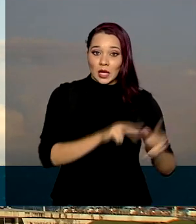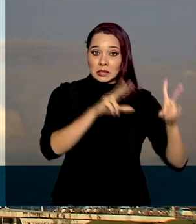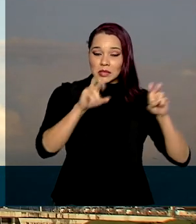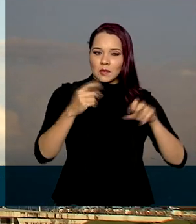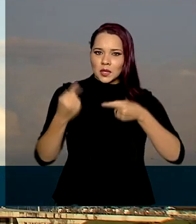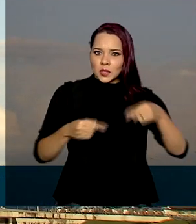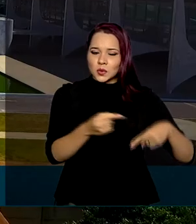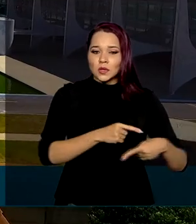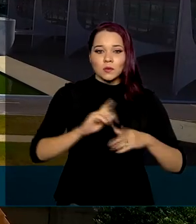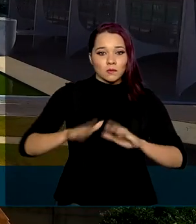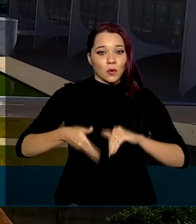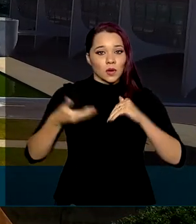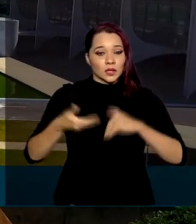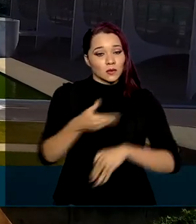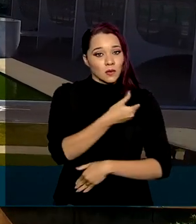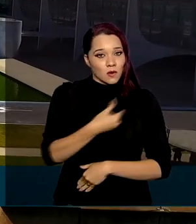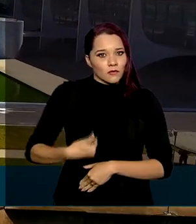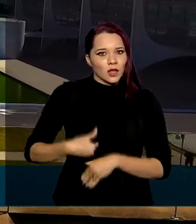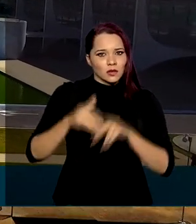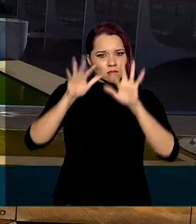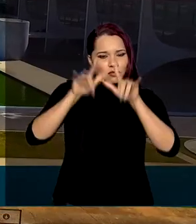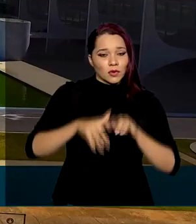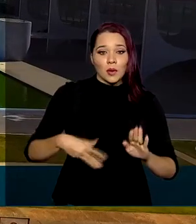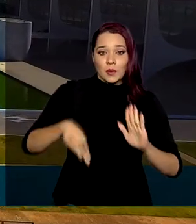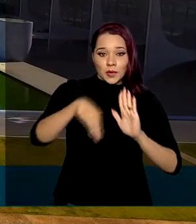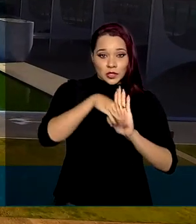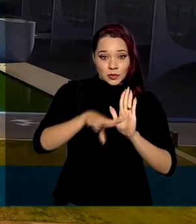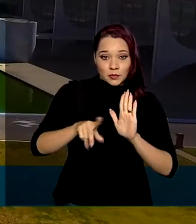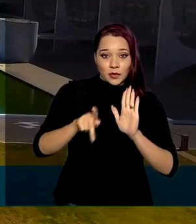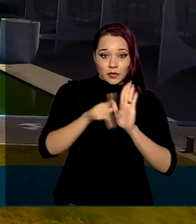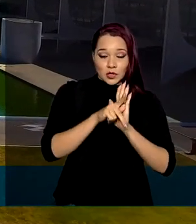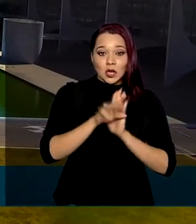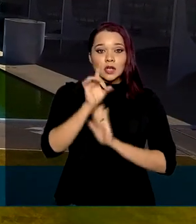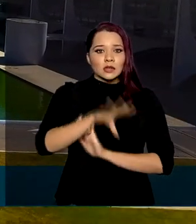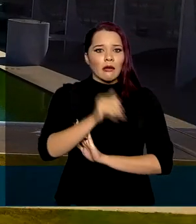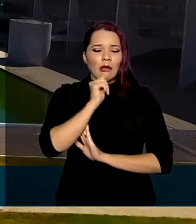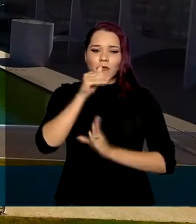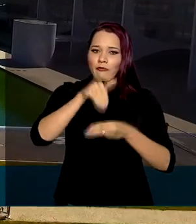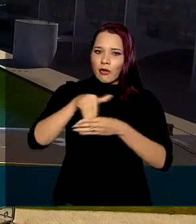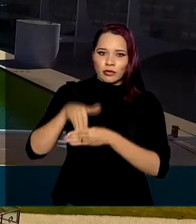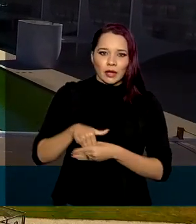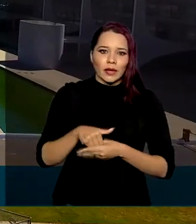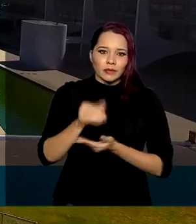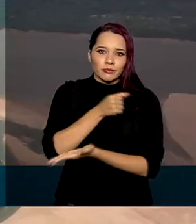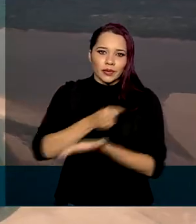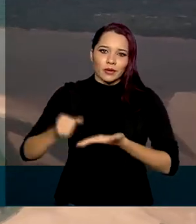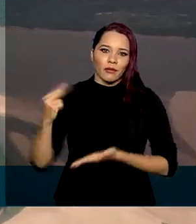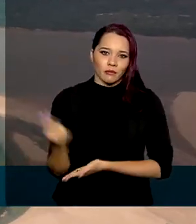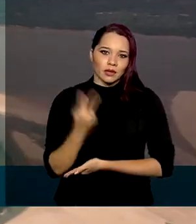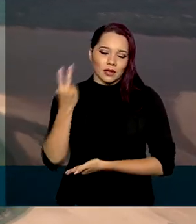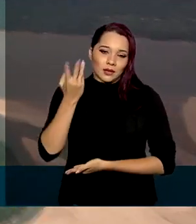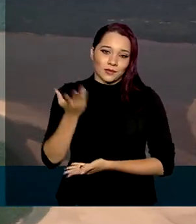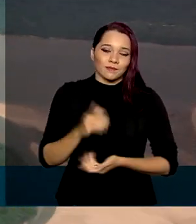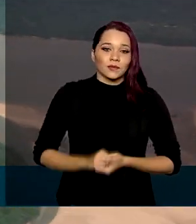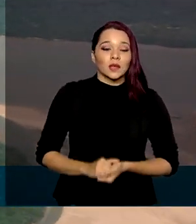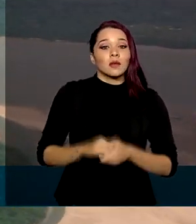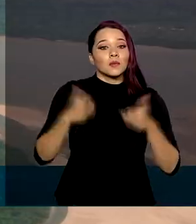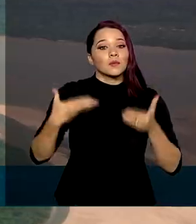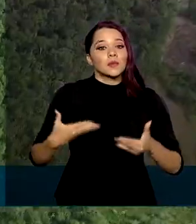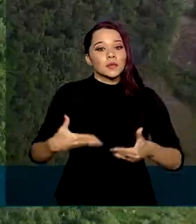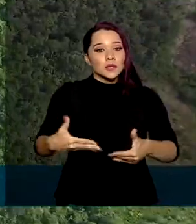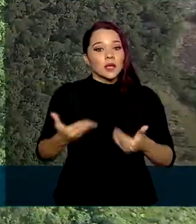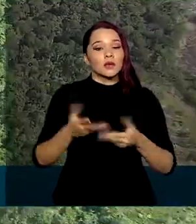em discussão no Congresso. O governo até editou uma medida provisória, mas ela não chegou a ser votada e perdeu a validade. Para o Ministério da